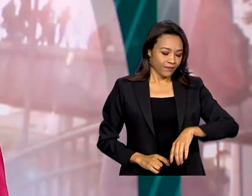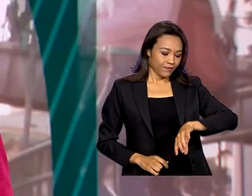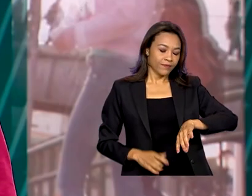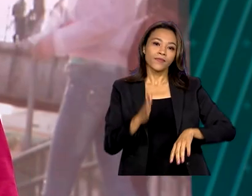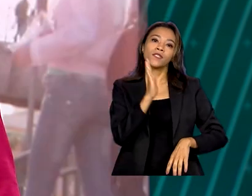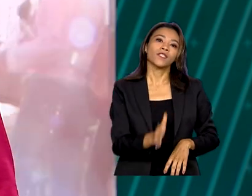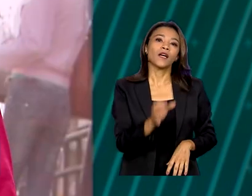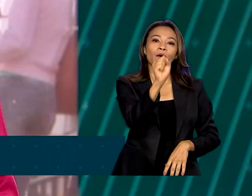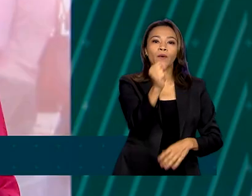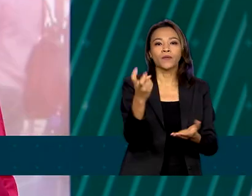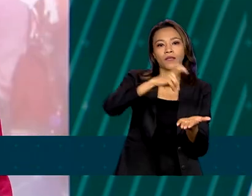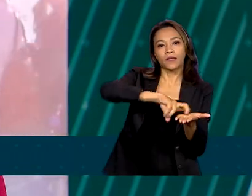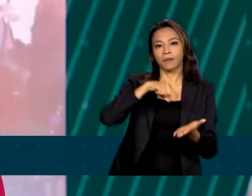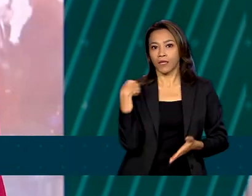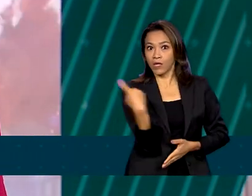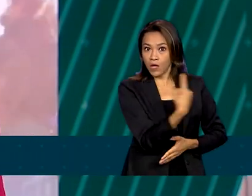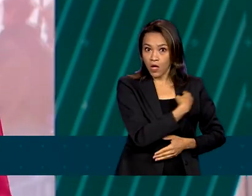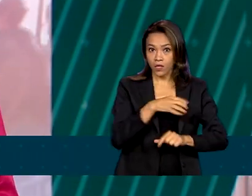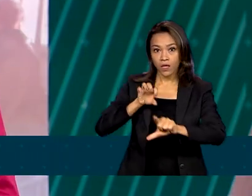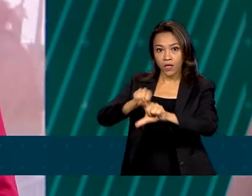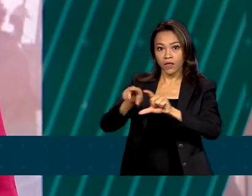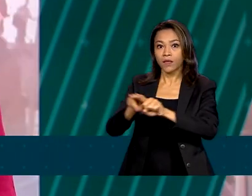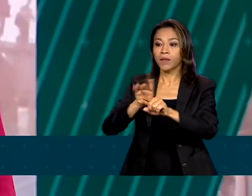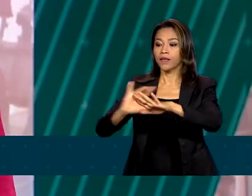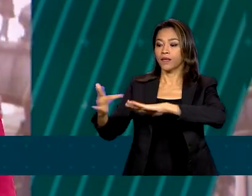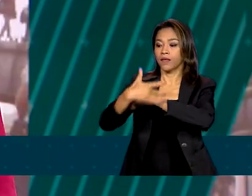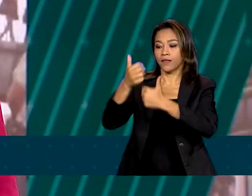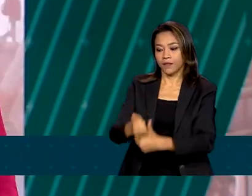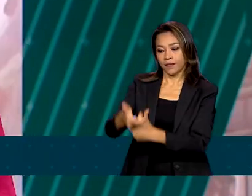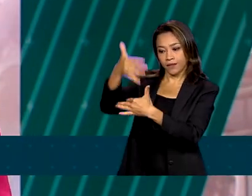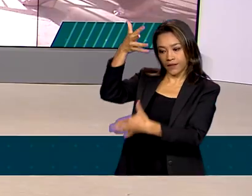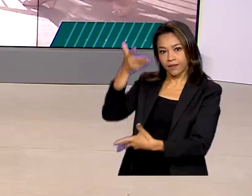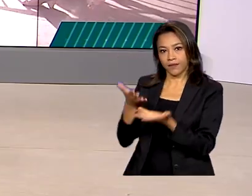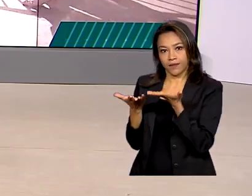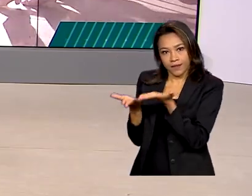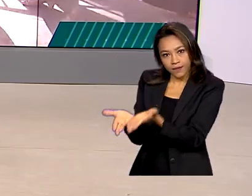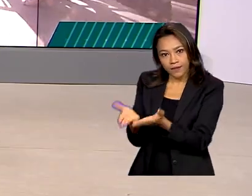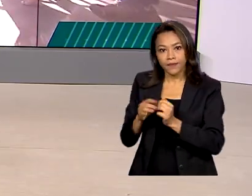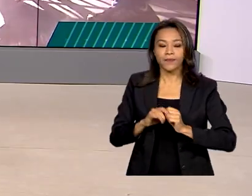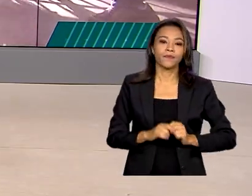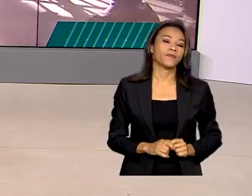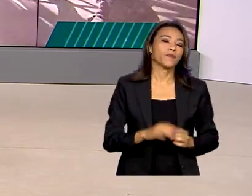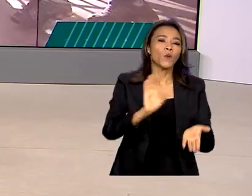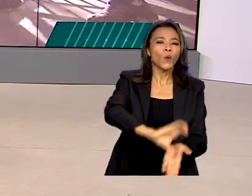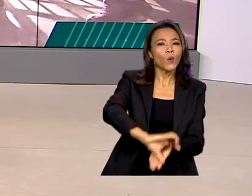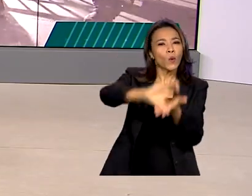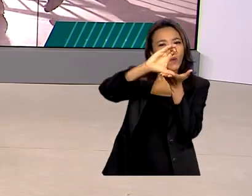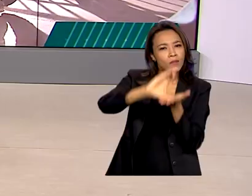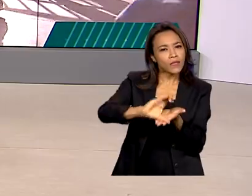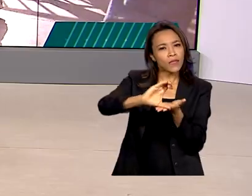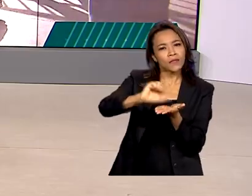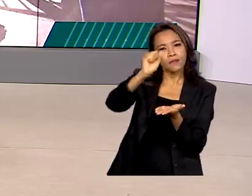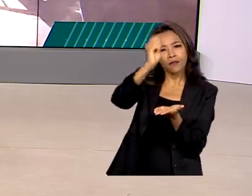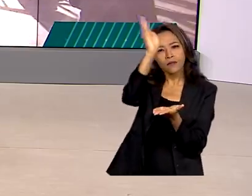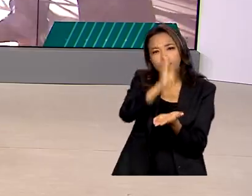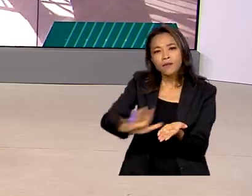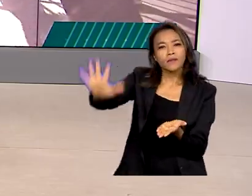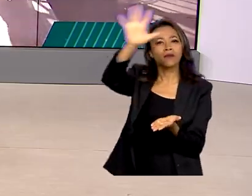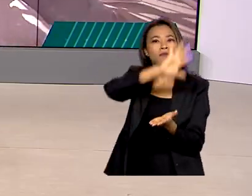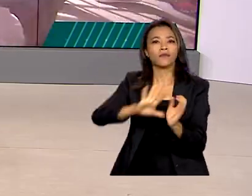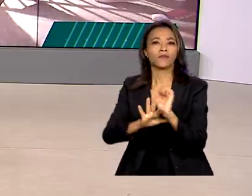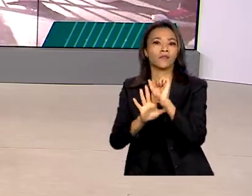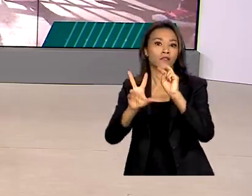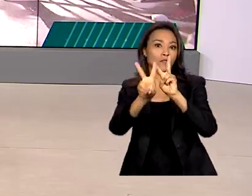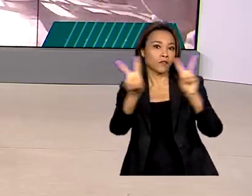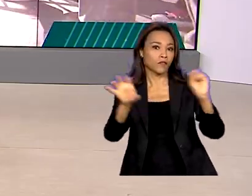Oito horas da manhã, estamos ao vivo também pelas redes sociais. O Conselho Nacional de Segurança Alimentar e